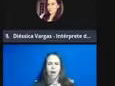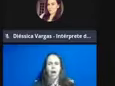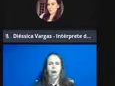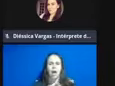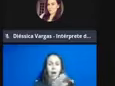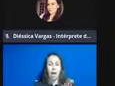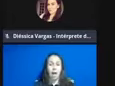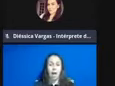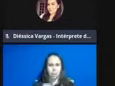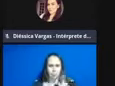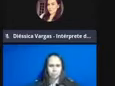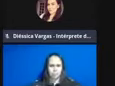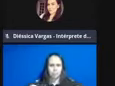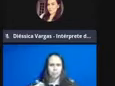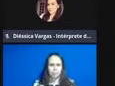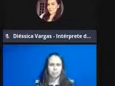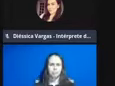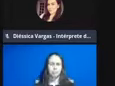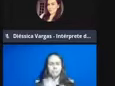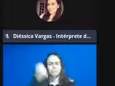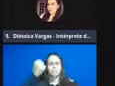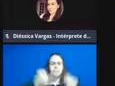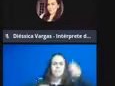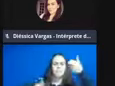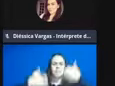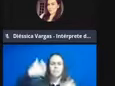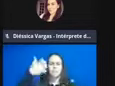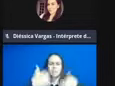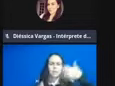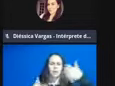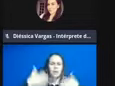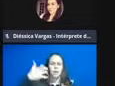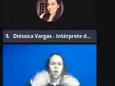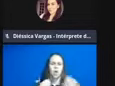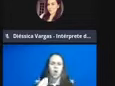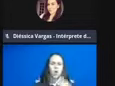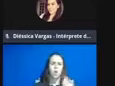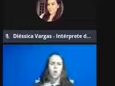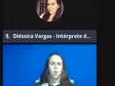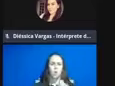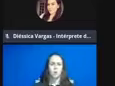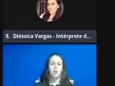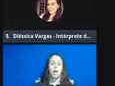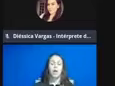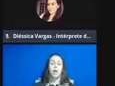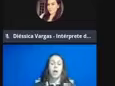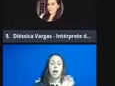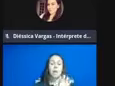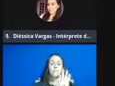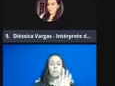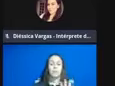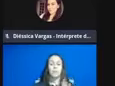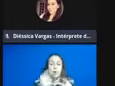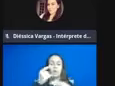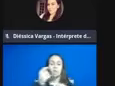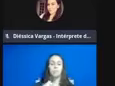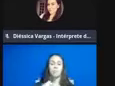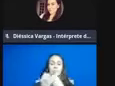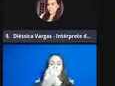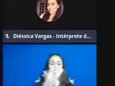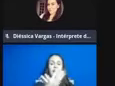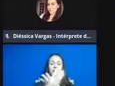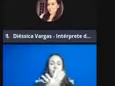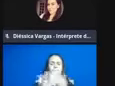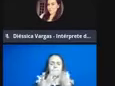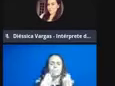explanação oral funcionou com uma forma de diálogo. A gente teve o auxílio de slides, foi uma apresentação curta, com bastante